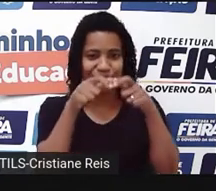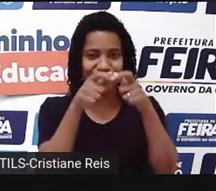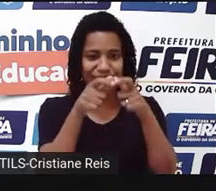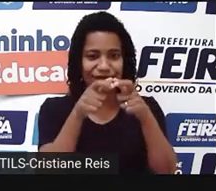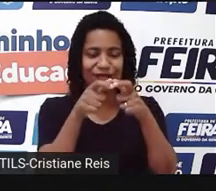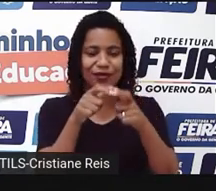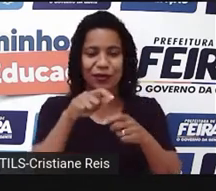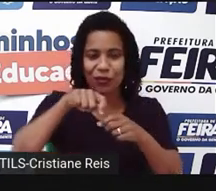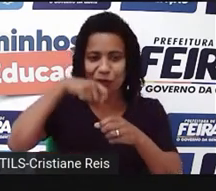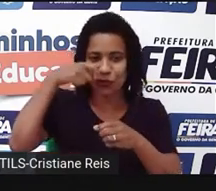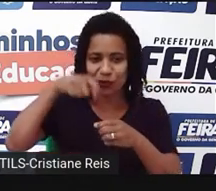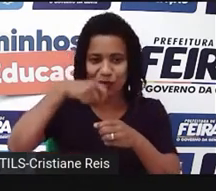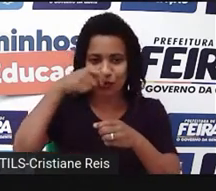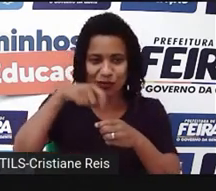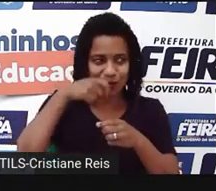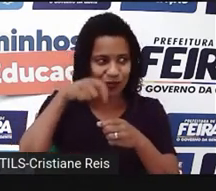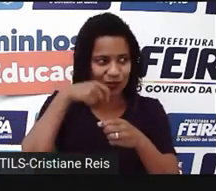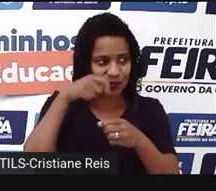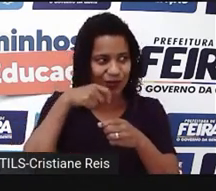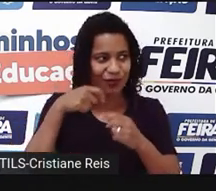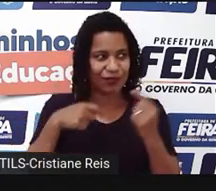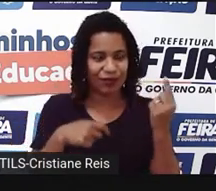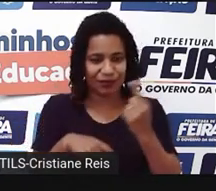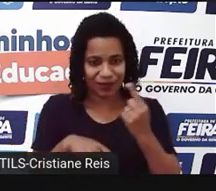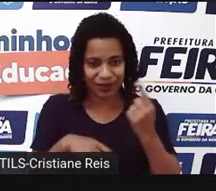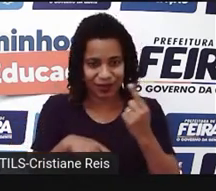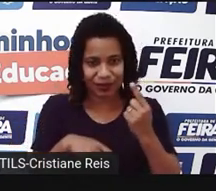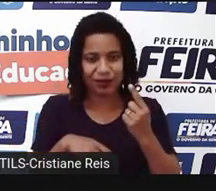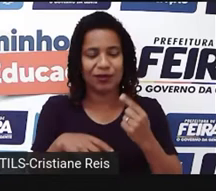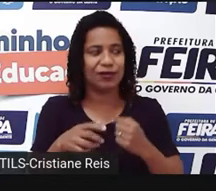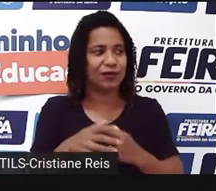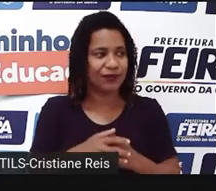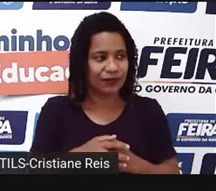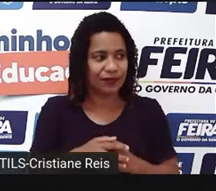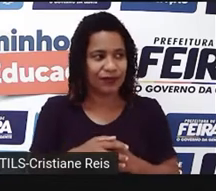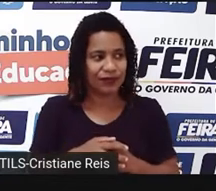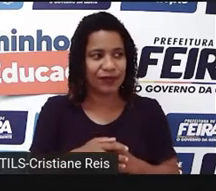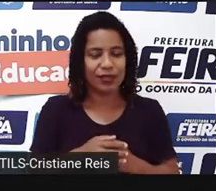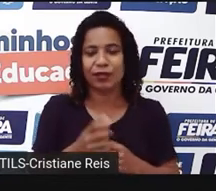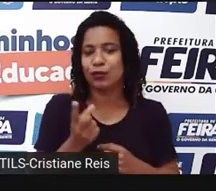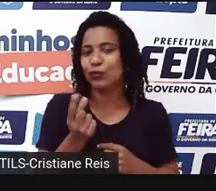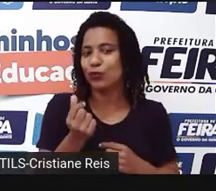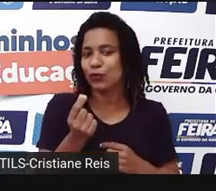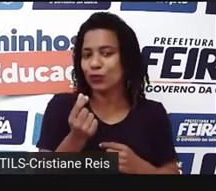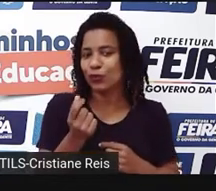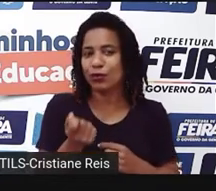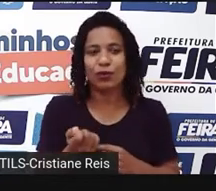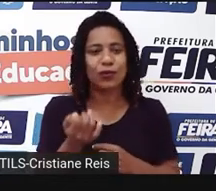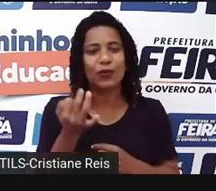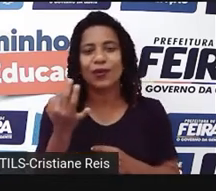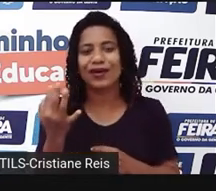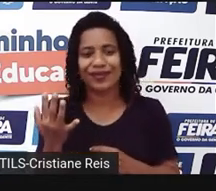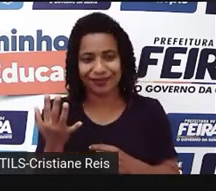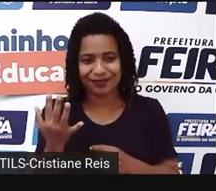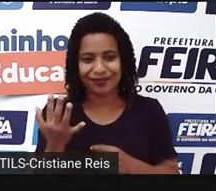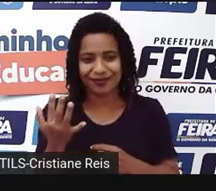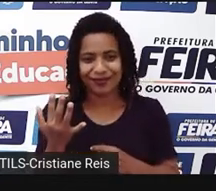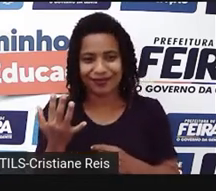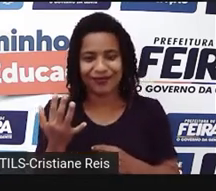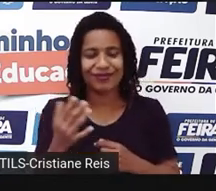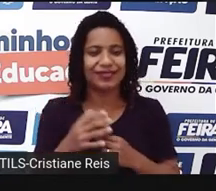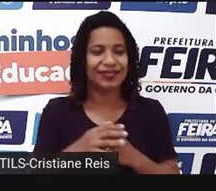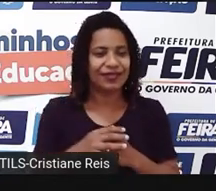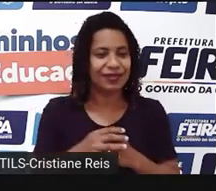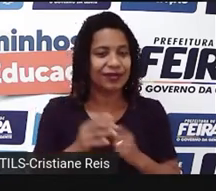de cone. Então, a pergunta para saber quanto custa, porque a expressão how much a gente utiliza para